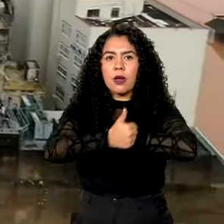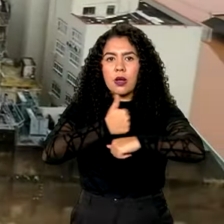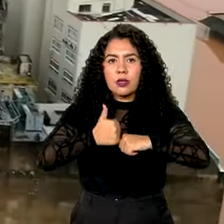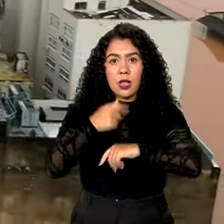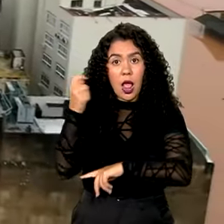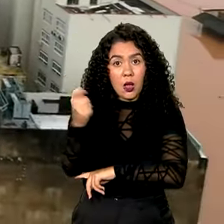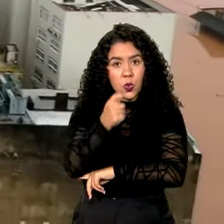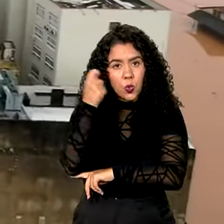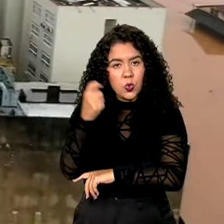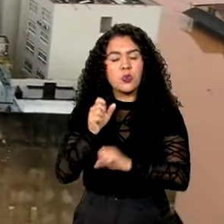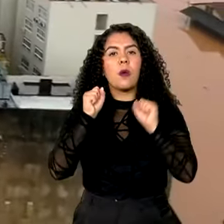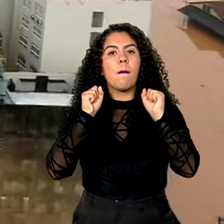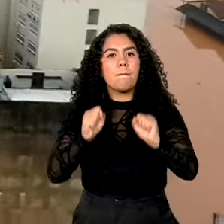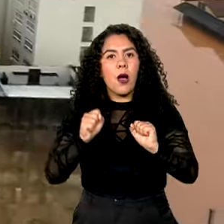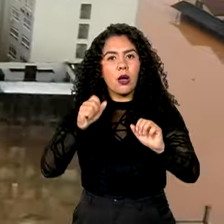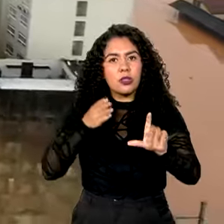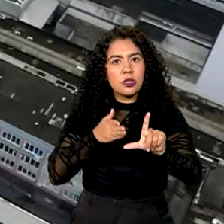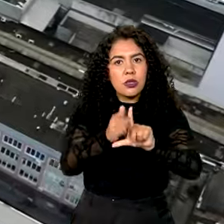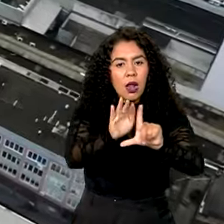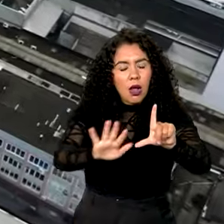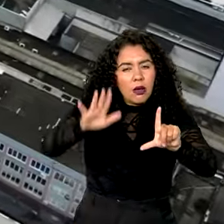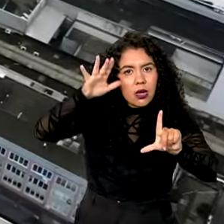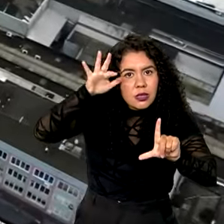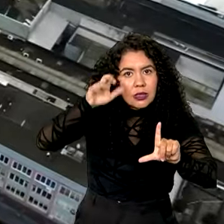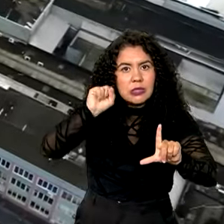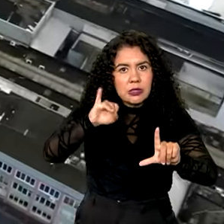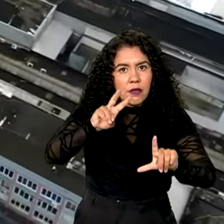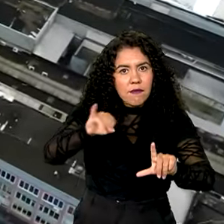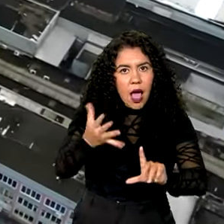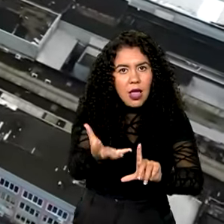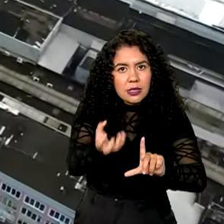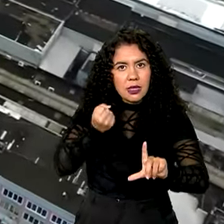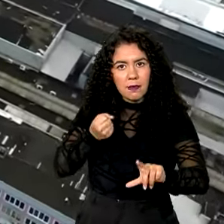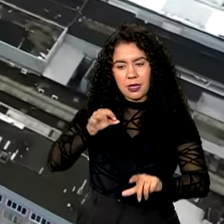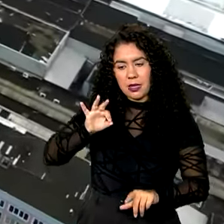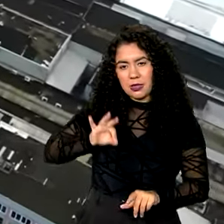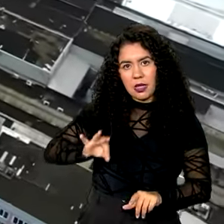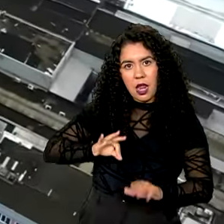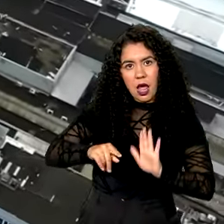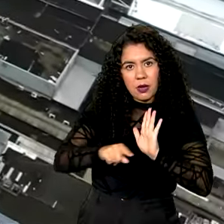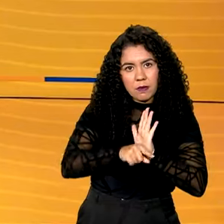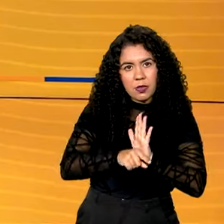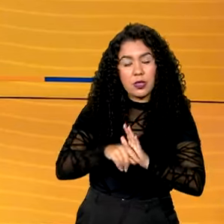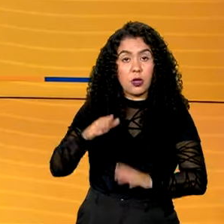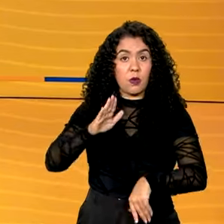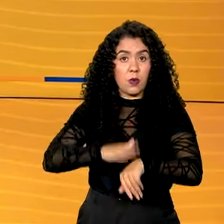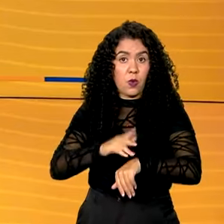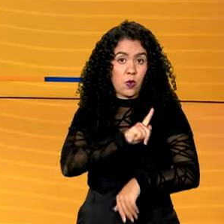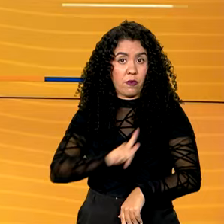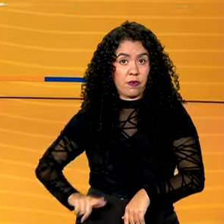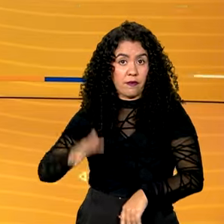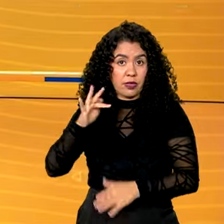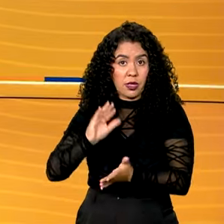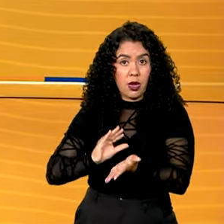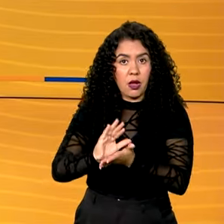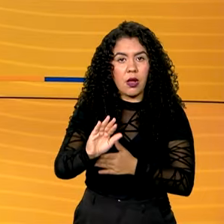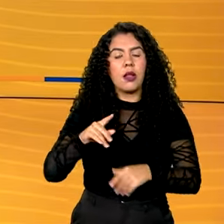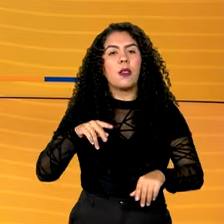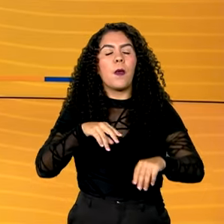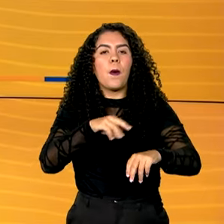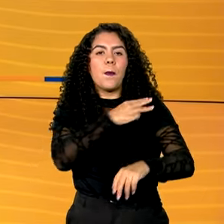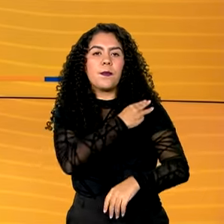podem consultar se vão receber as duas parcelas de salário mínimo pagas pelo governo federal. E Márcio França, do